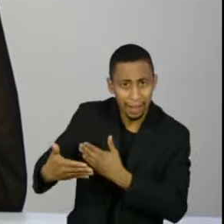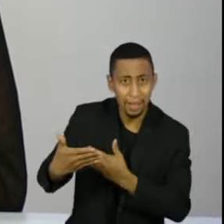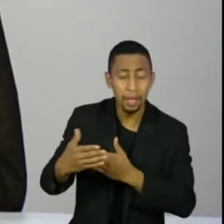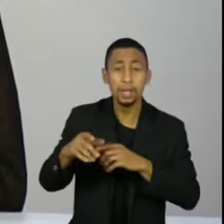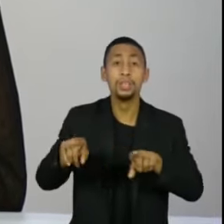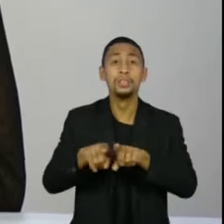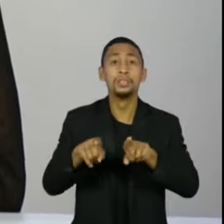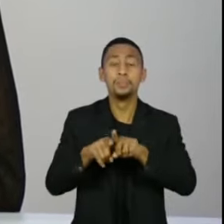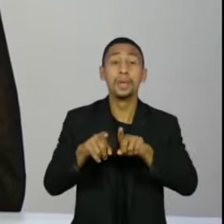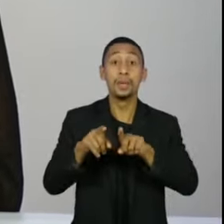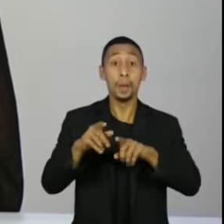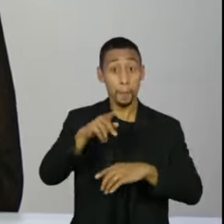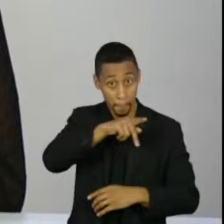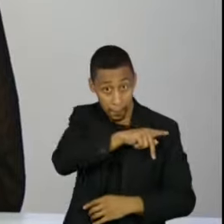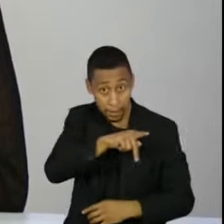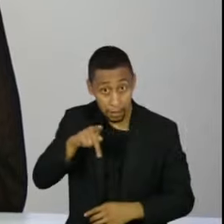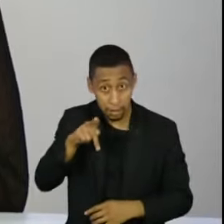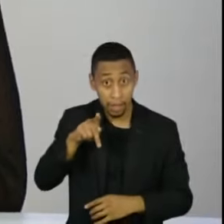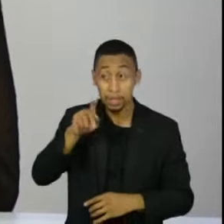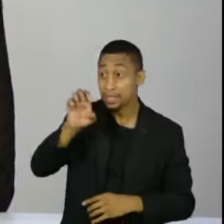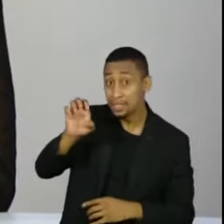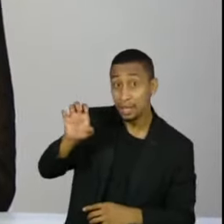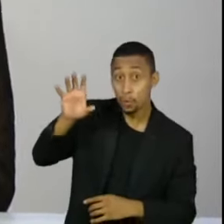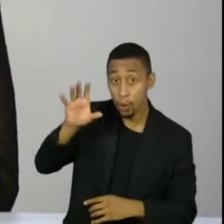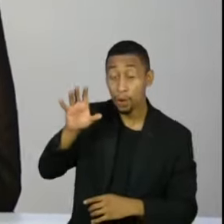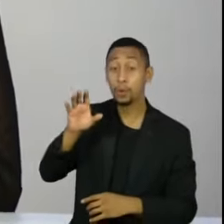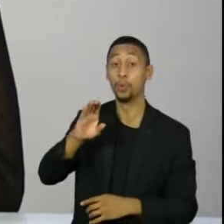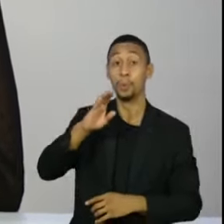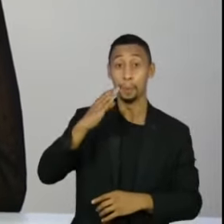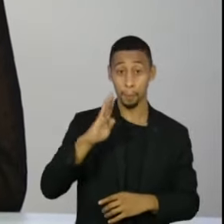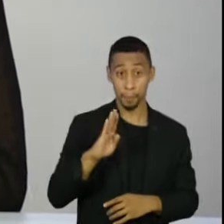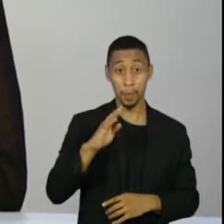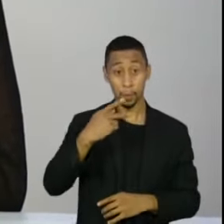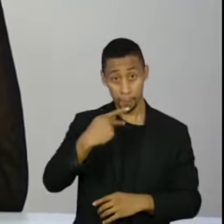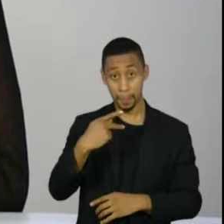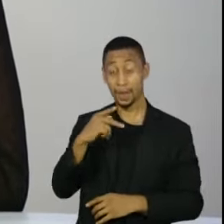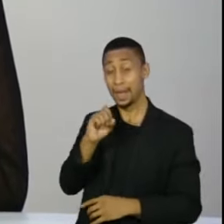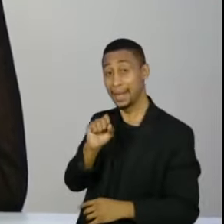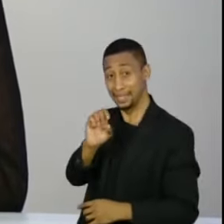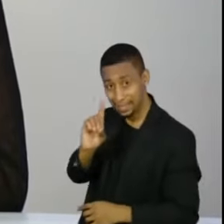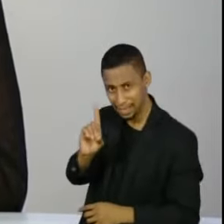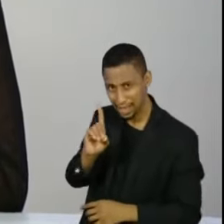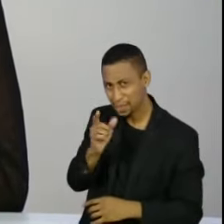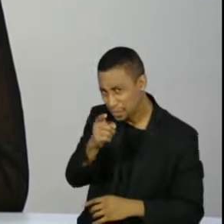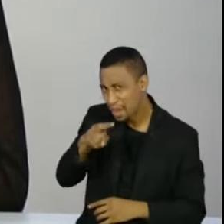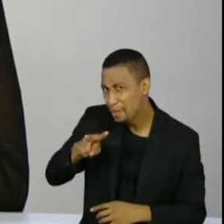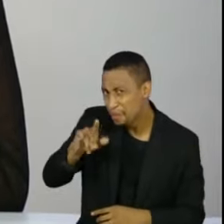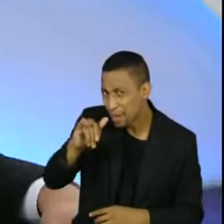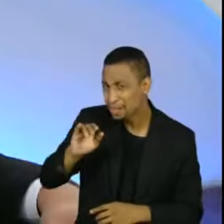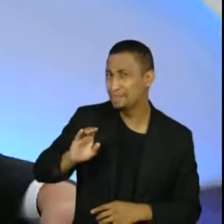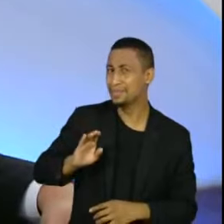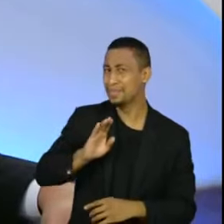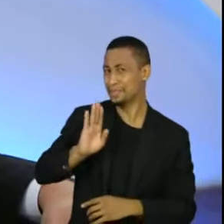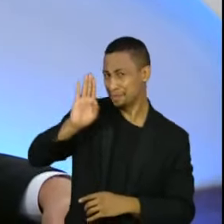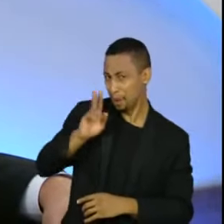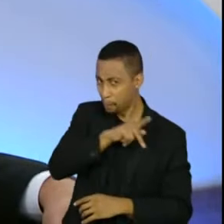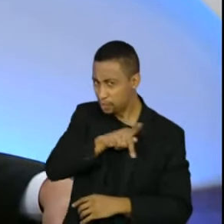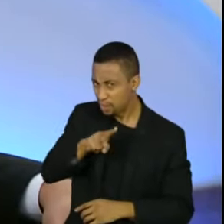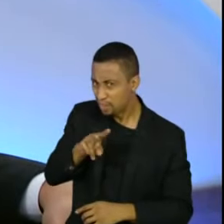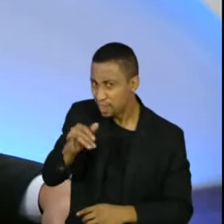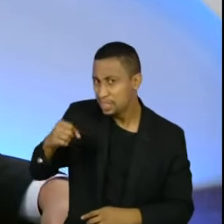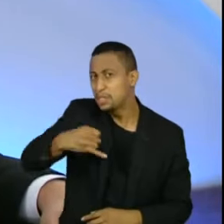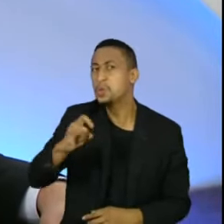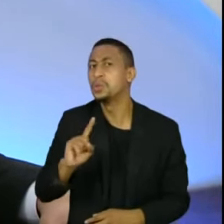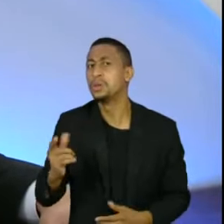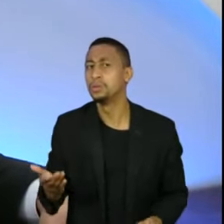estadual do PSD. Significa que o senhor vai com o Calil em 2022 na disputa contra o Zema? Bom, primeiramente,